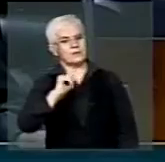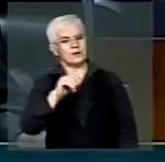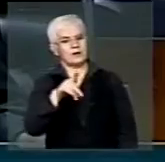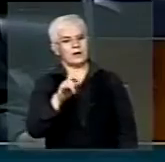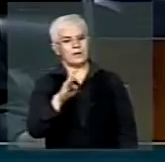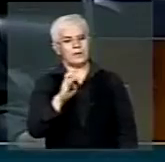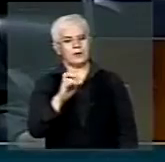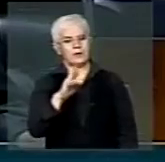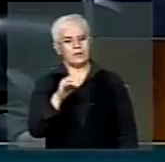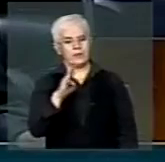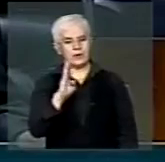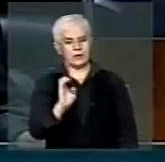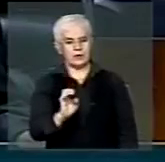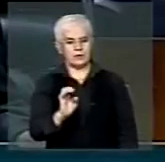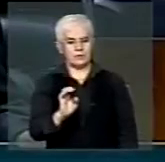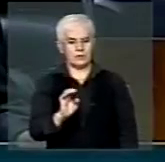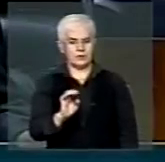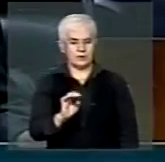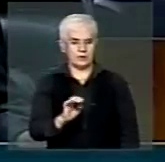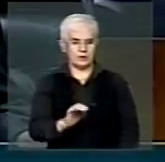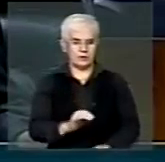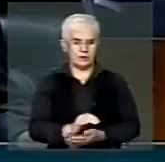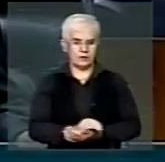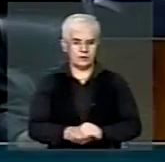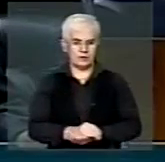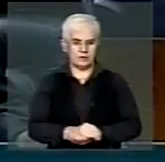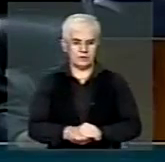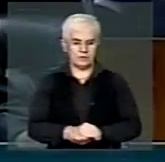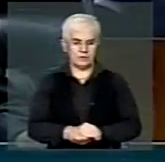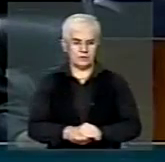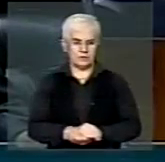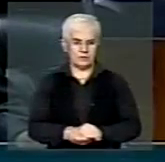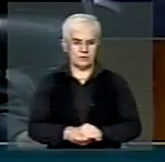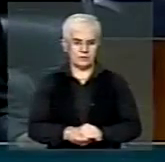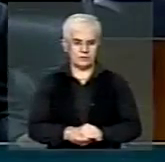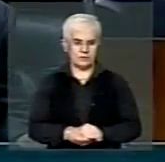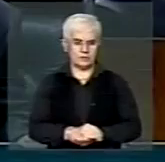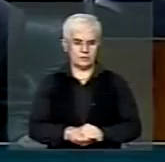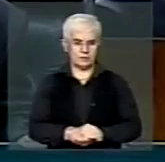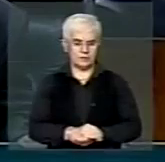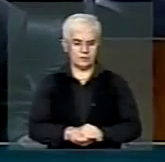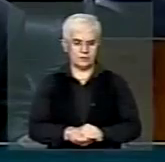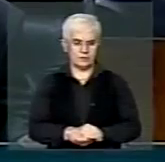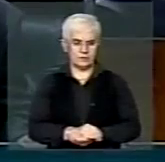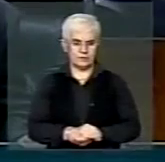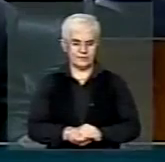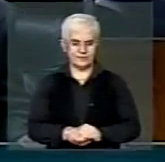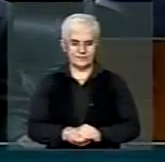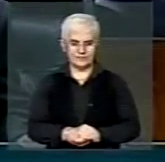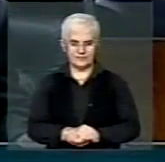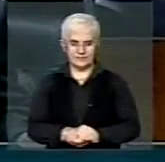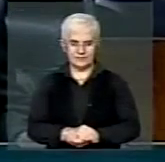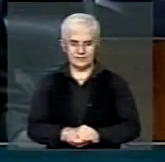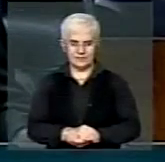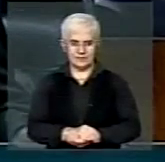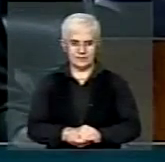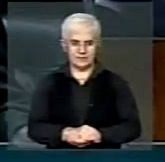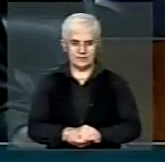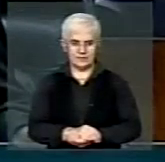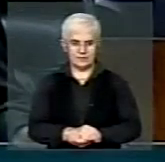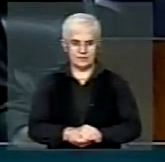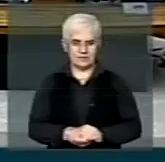Que já me pediu aqui, os deputados que irão lá se inscrever, porque nós chegamos cedo, viu? Então, deputada Janete Carpim Baribes.